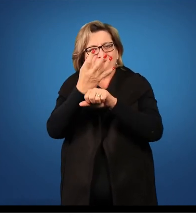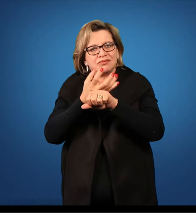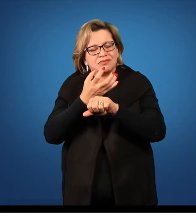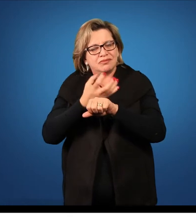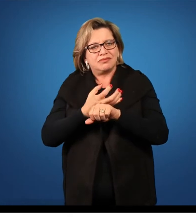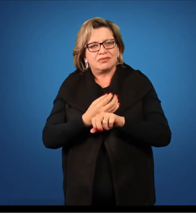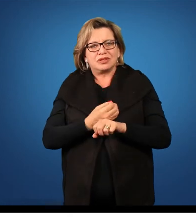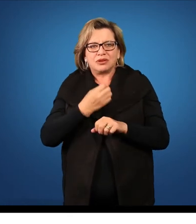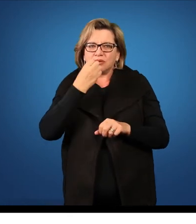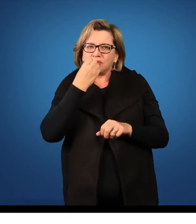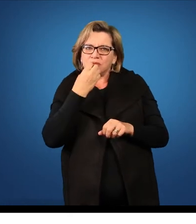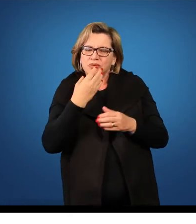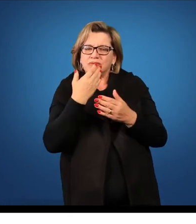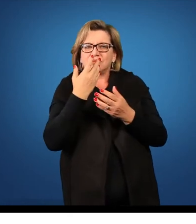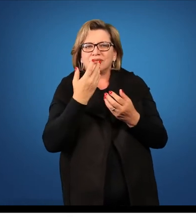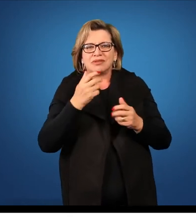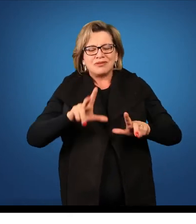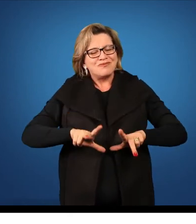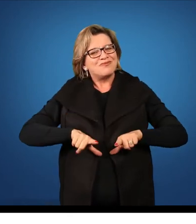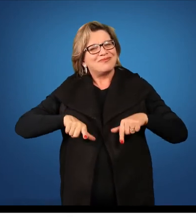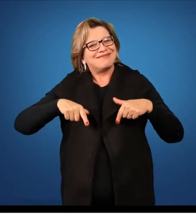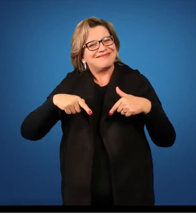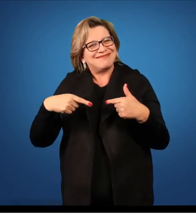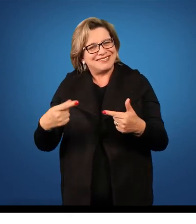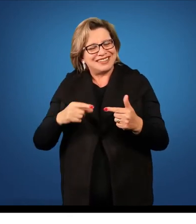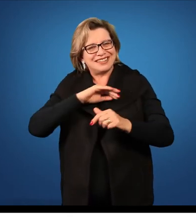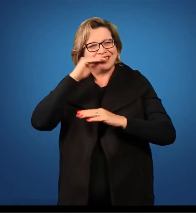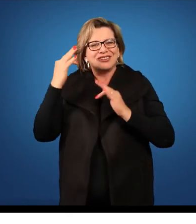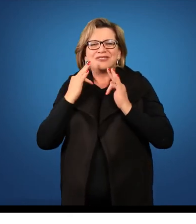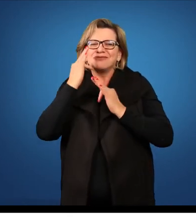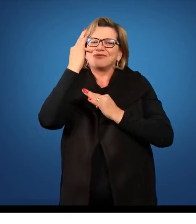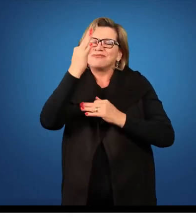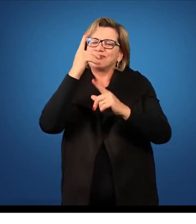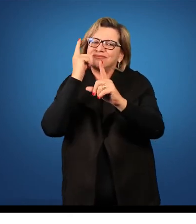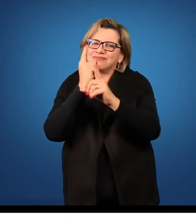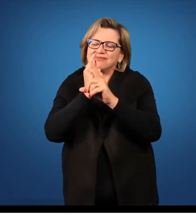estagiar. Boa sorte nessas fases. Até mais!